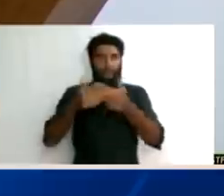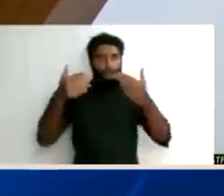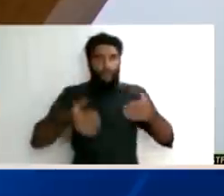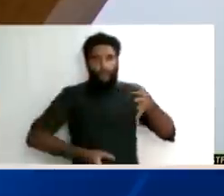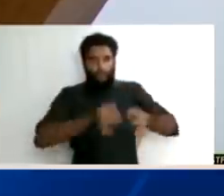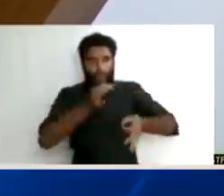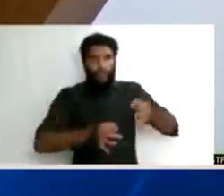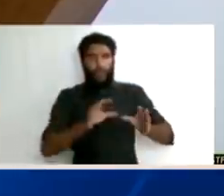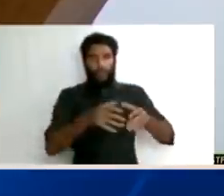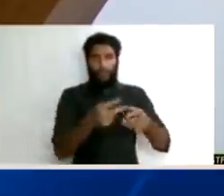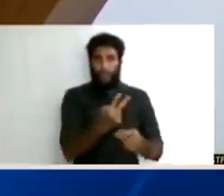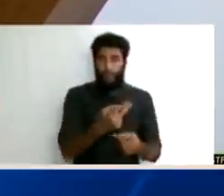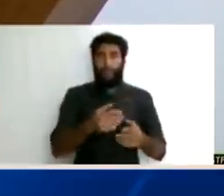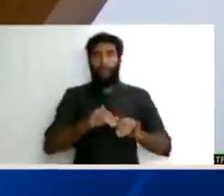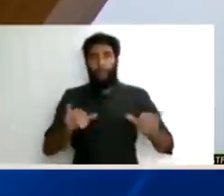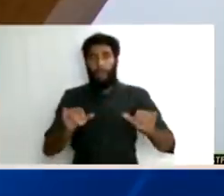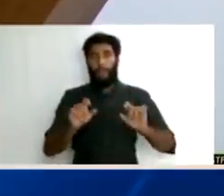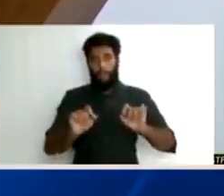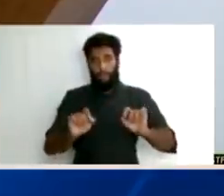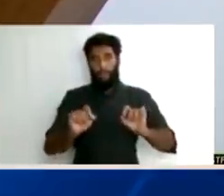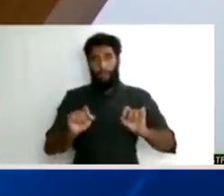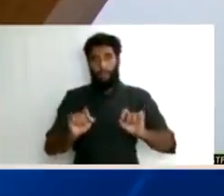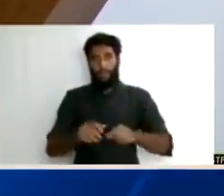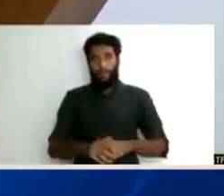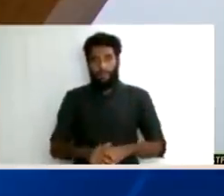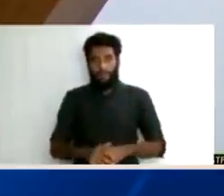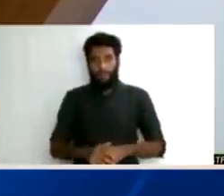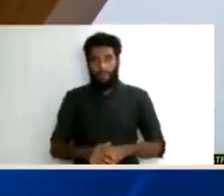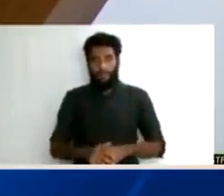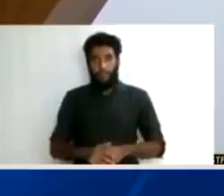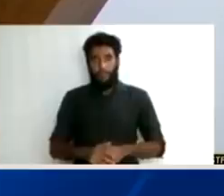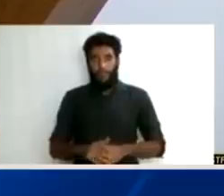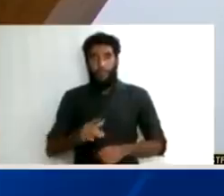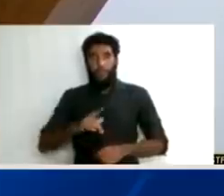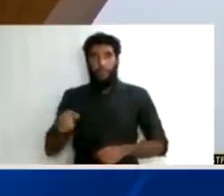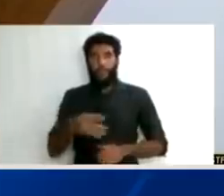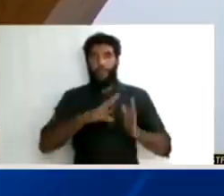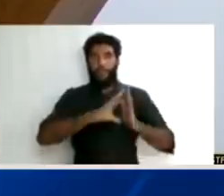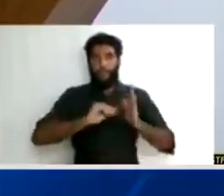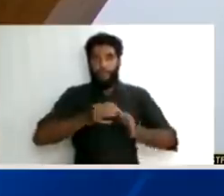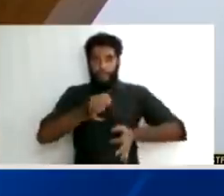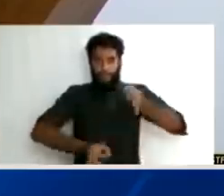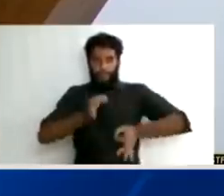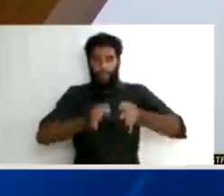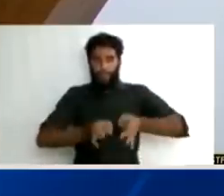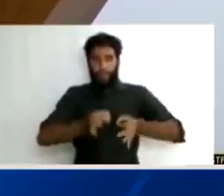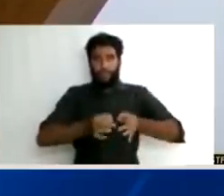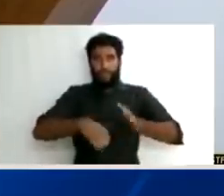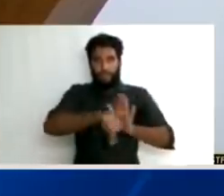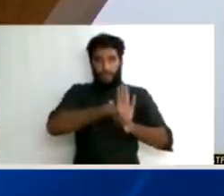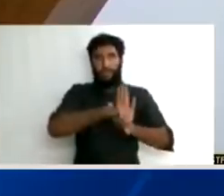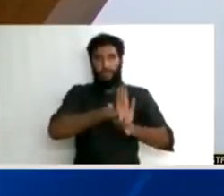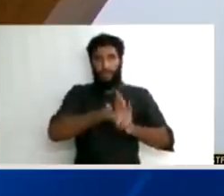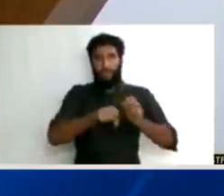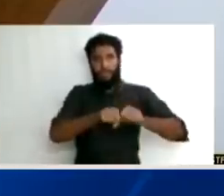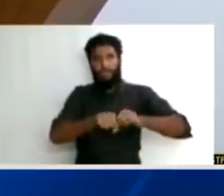anuladas. Então, são duas situações distintas. Quem vai acabar decidindo no que diz respeito à exceção